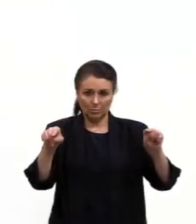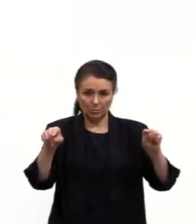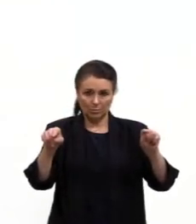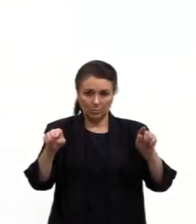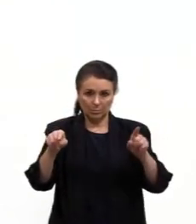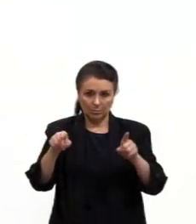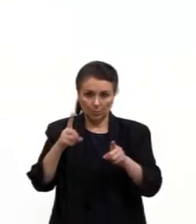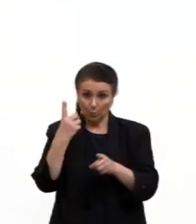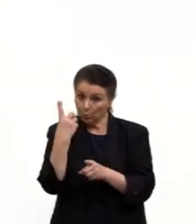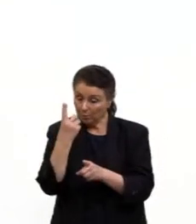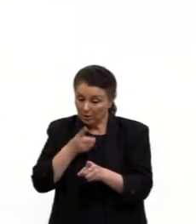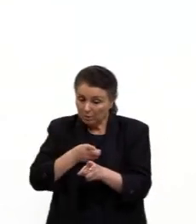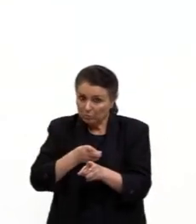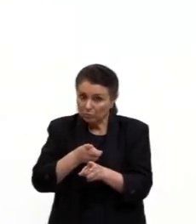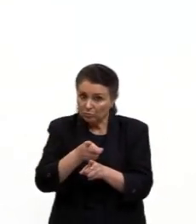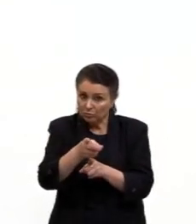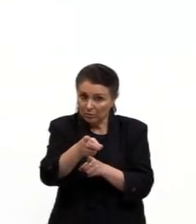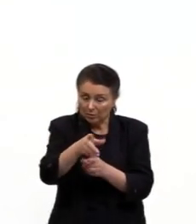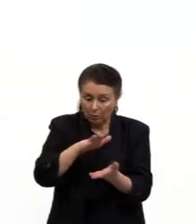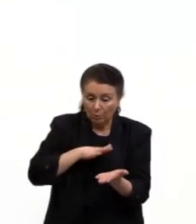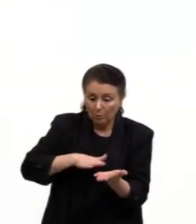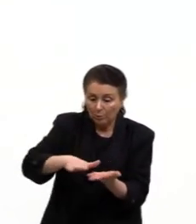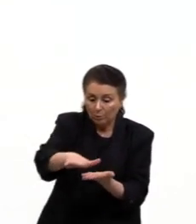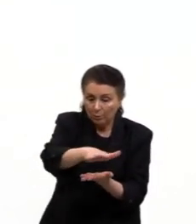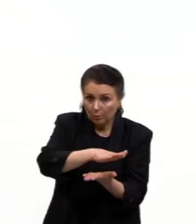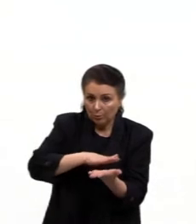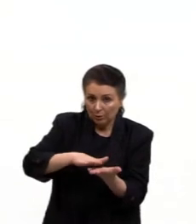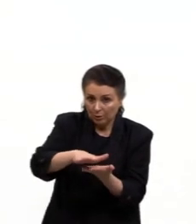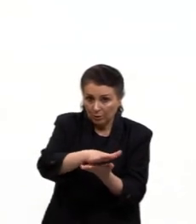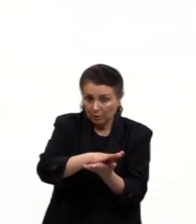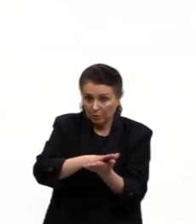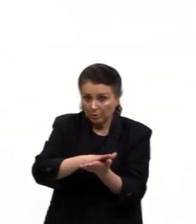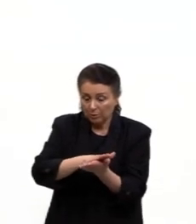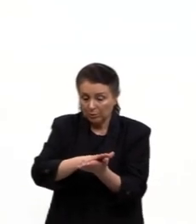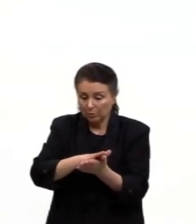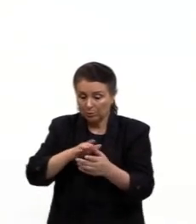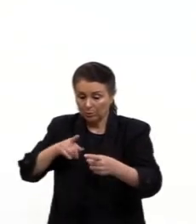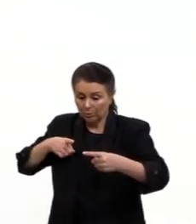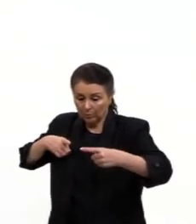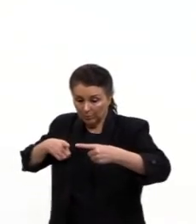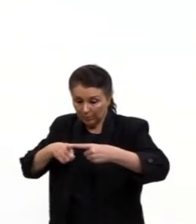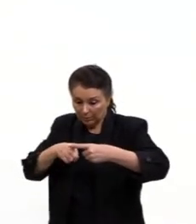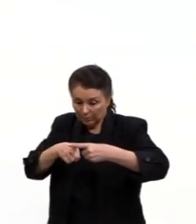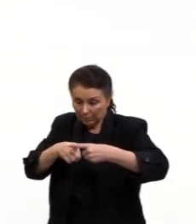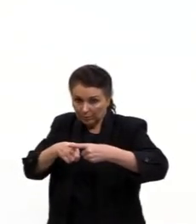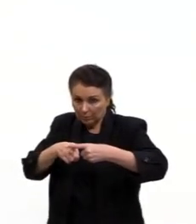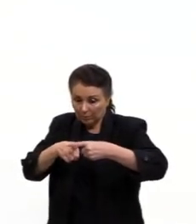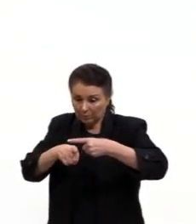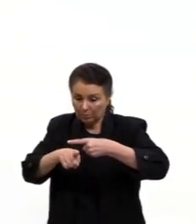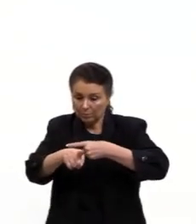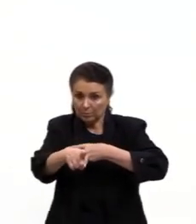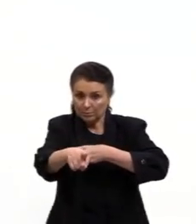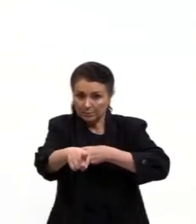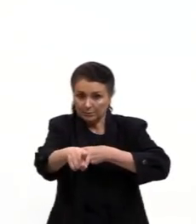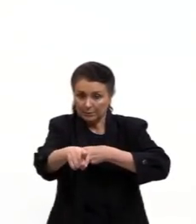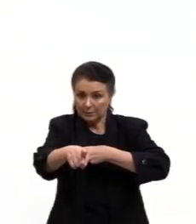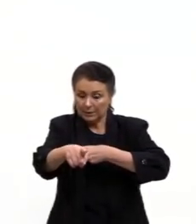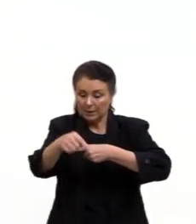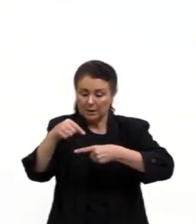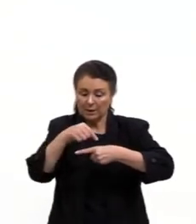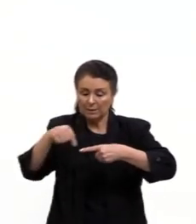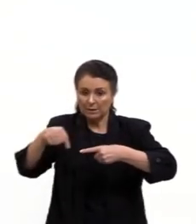ou plano através da passagem em um dado meio, chamado de polarizador,